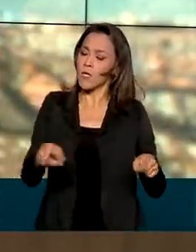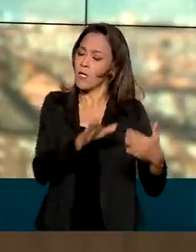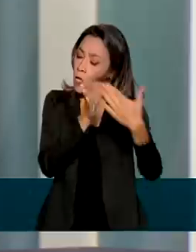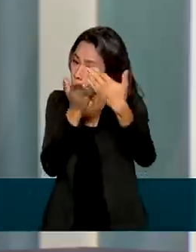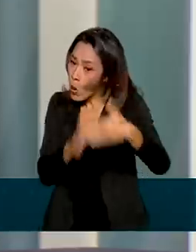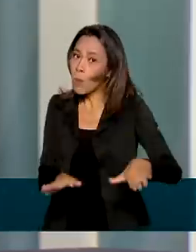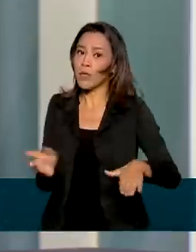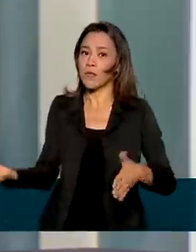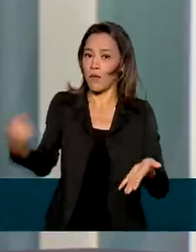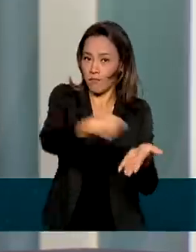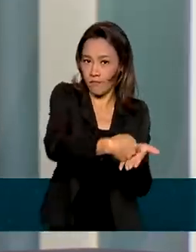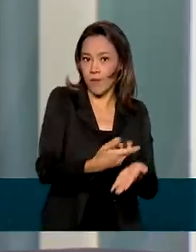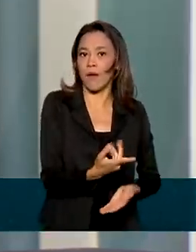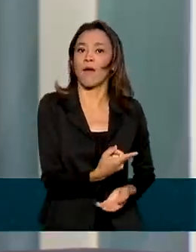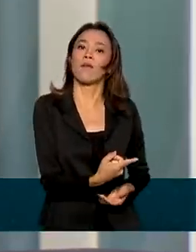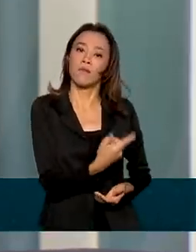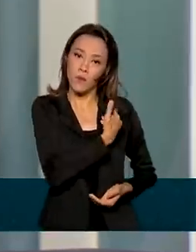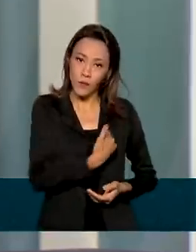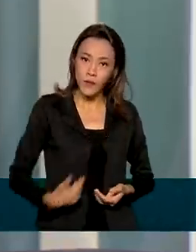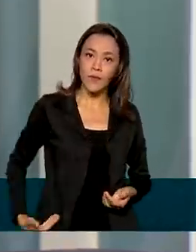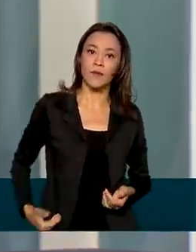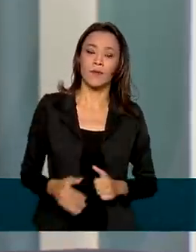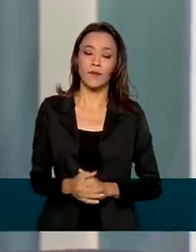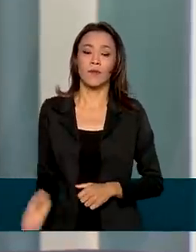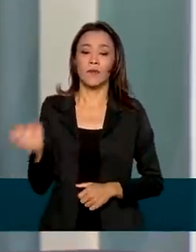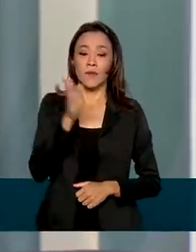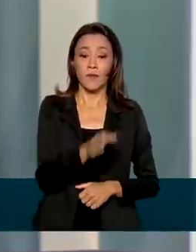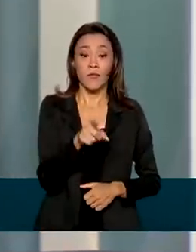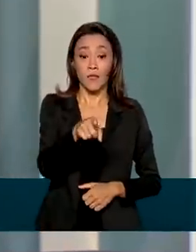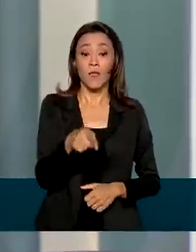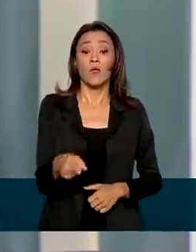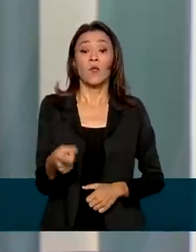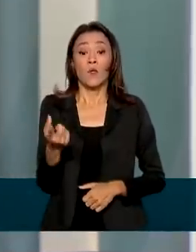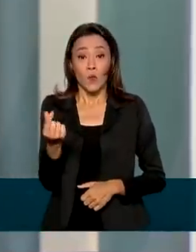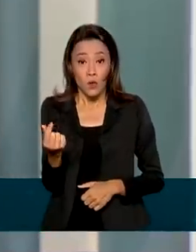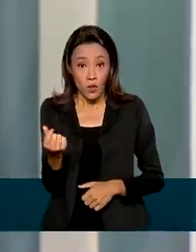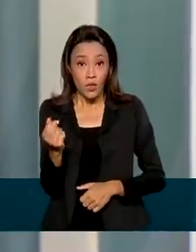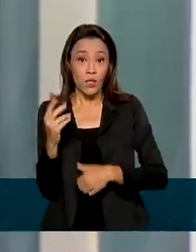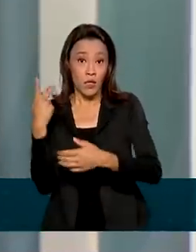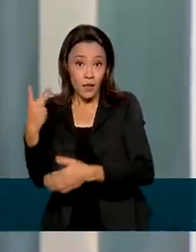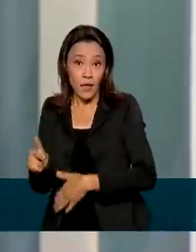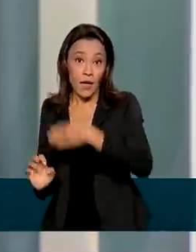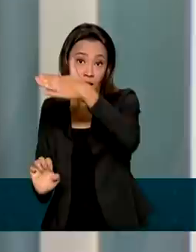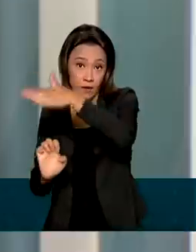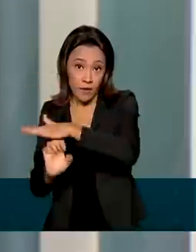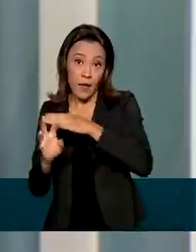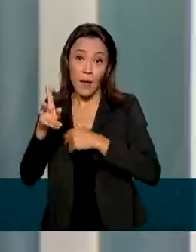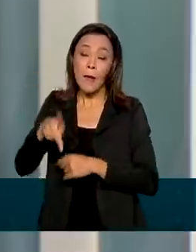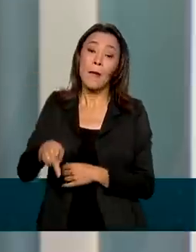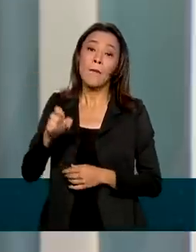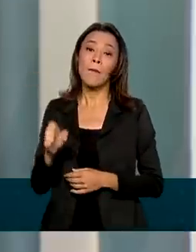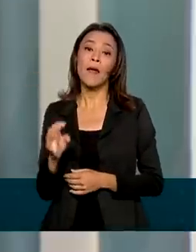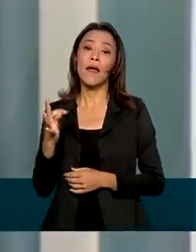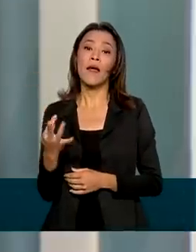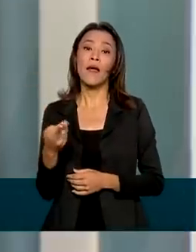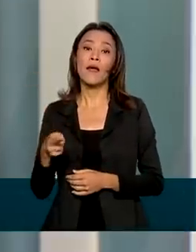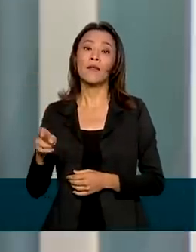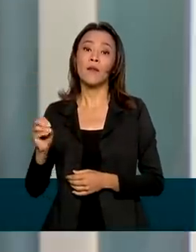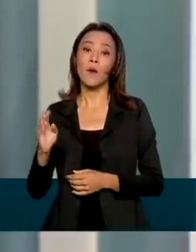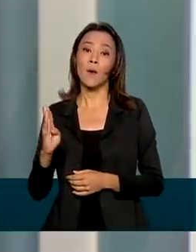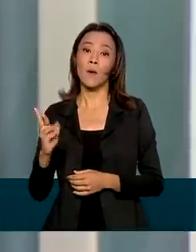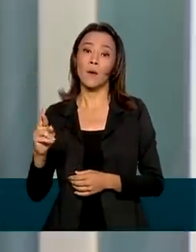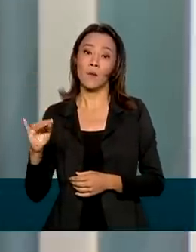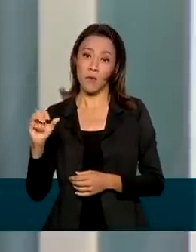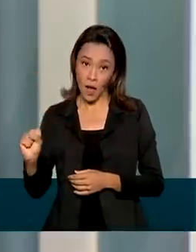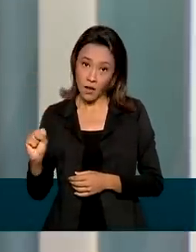à União. Os recursos que são vinculados à Petrobras e que são de restituição de dano, adiantamento de restituição de dano,